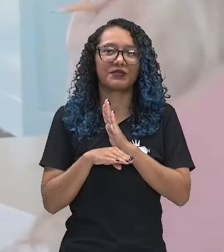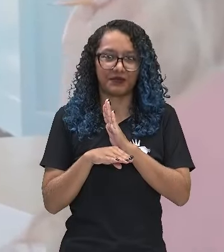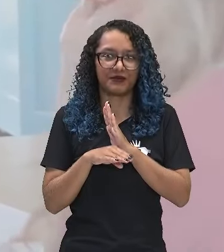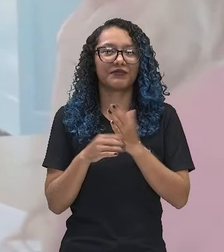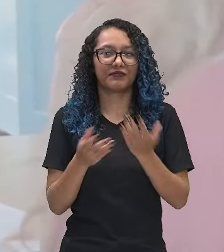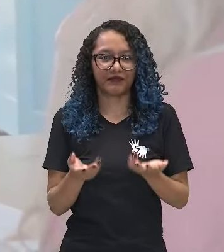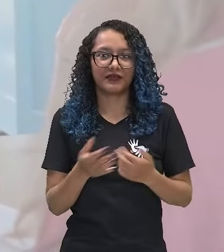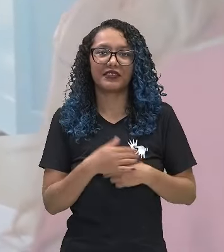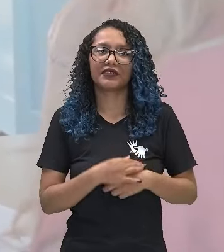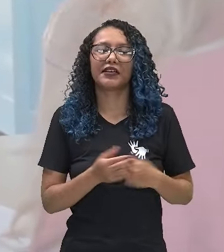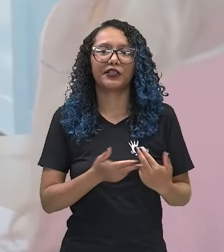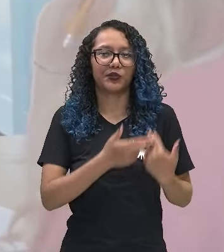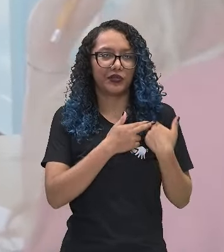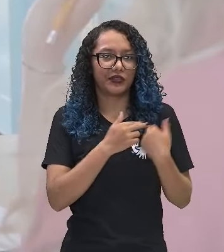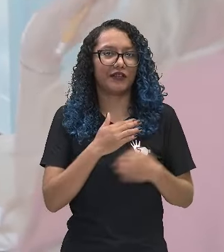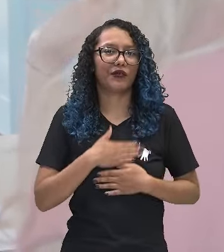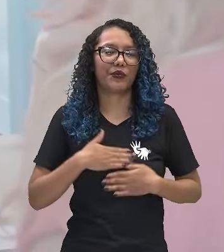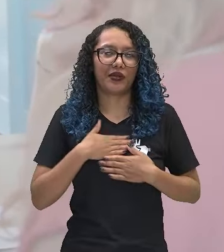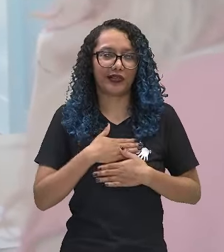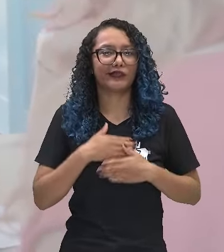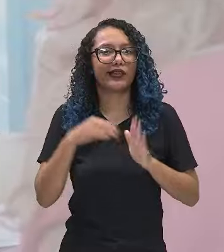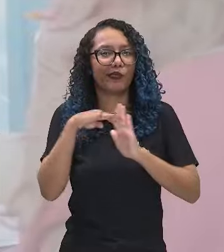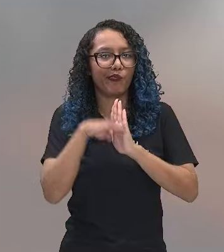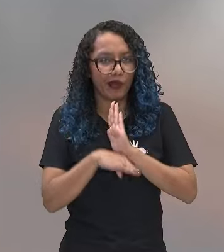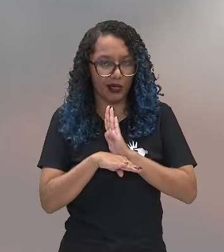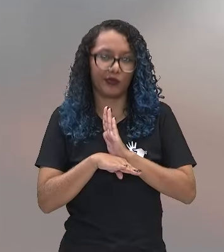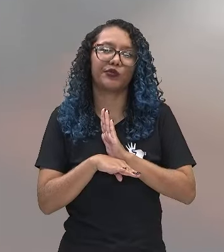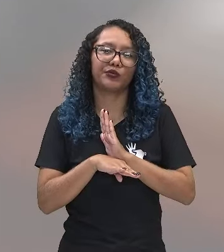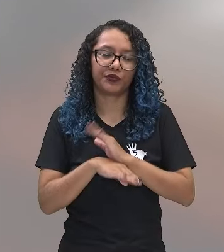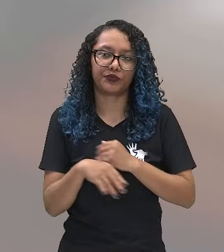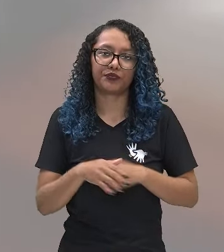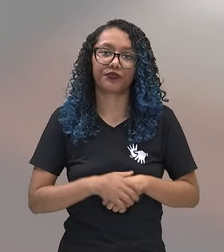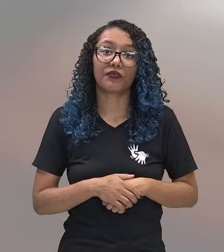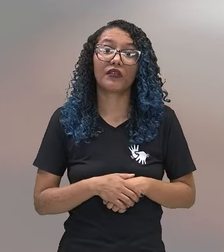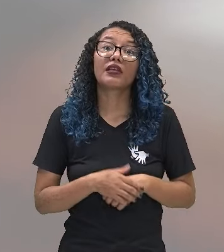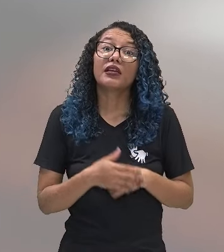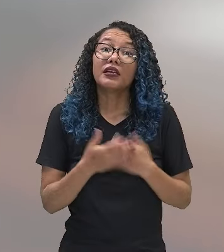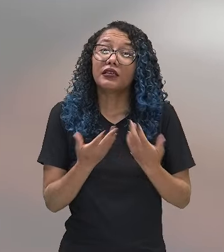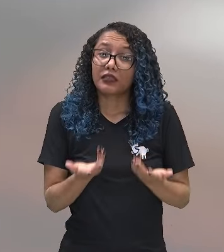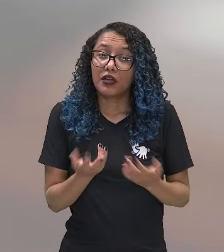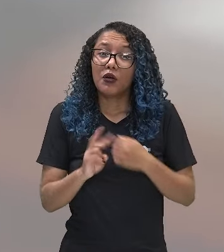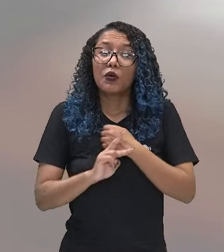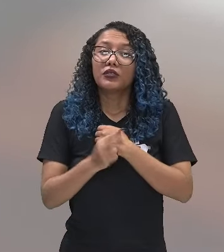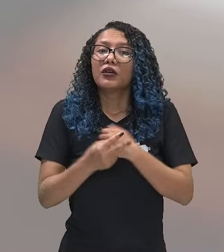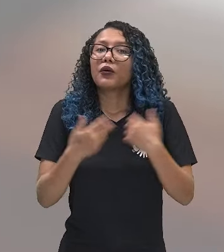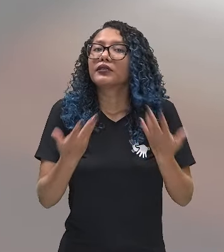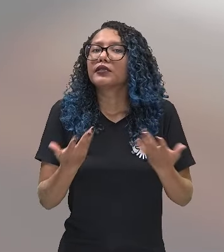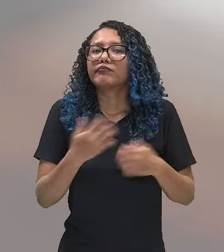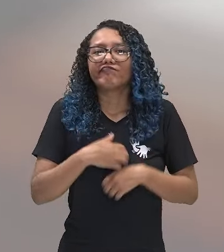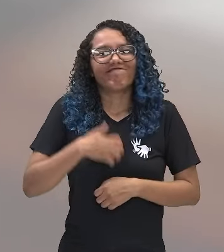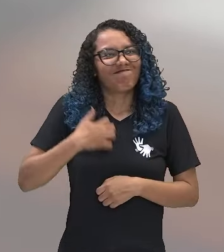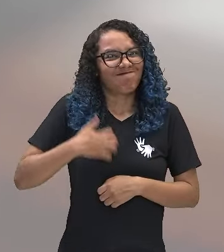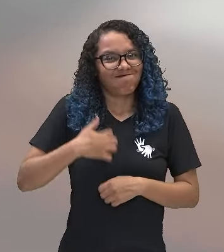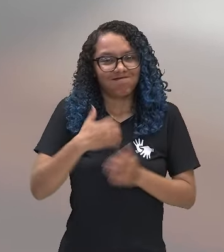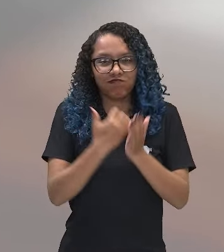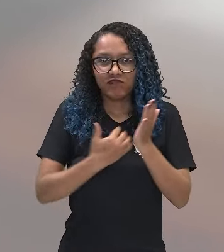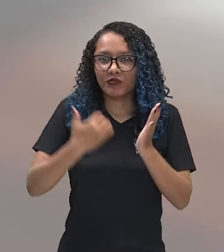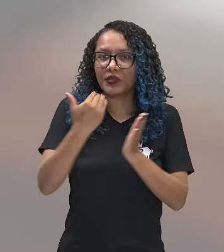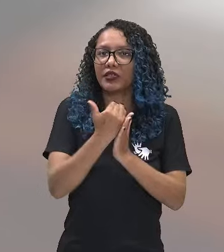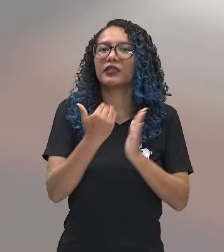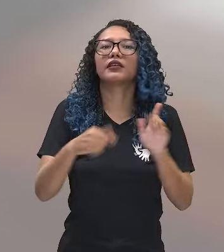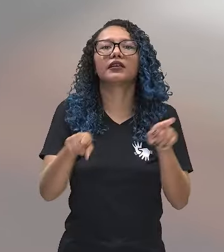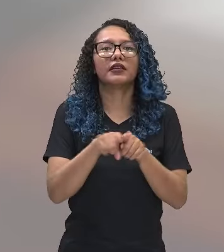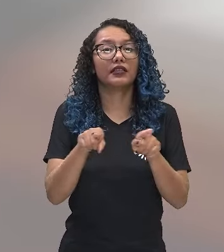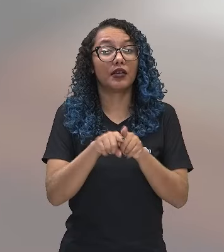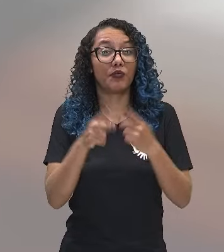que proporcionam a sensação de prazer e bem-estar. Isso pode gerar aumento da agressão, juntamente com níveis mais